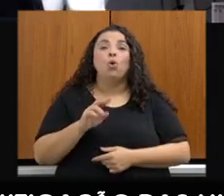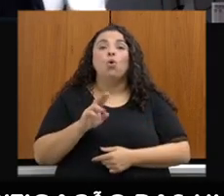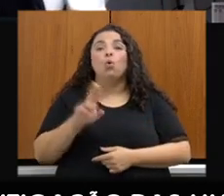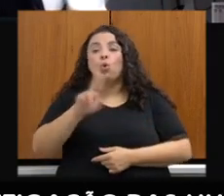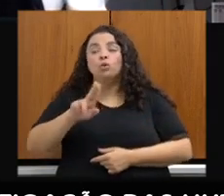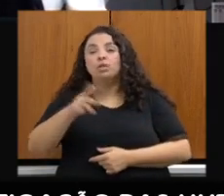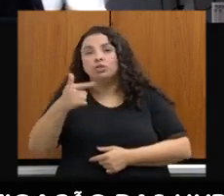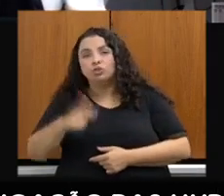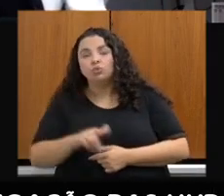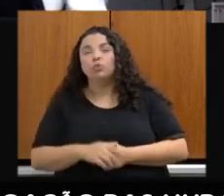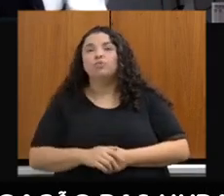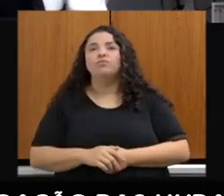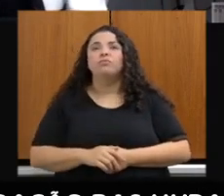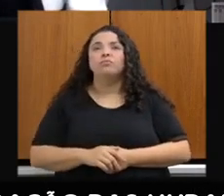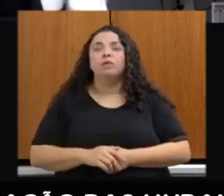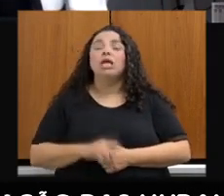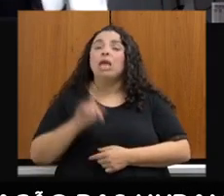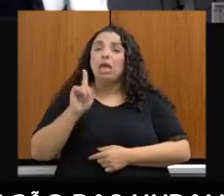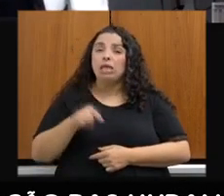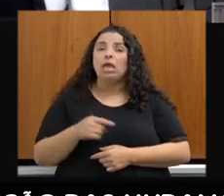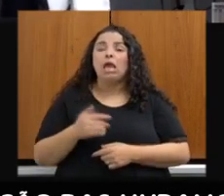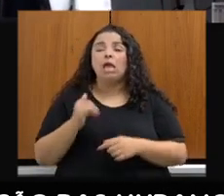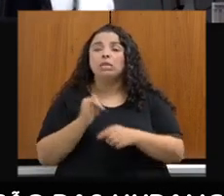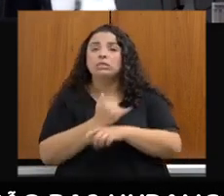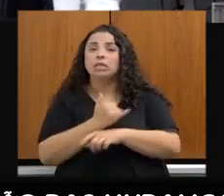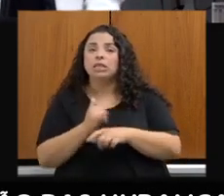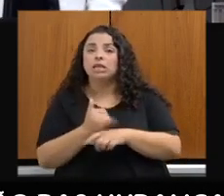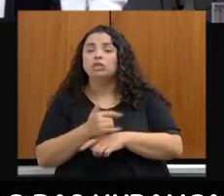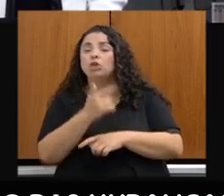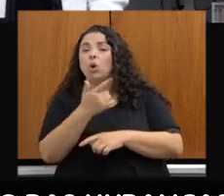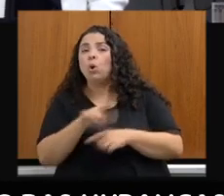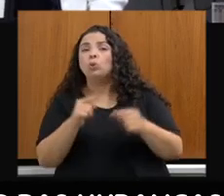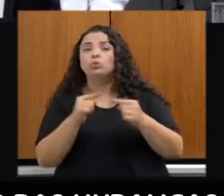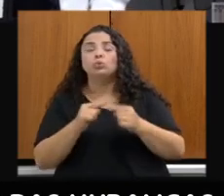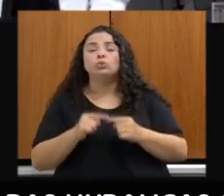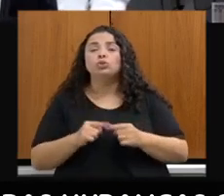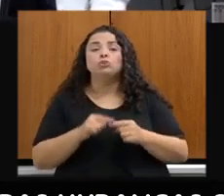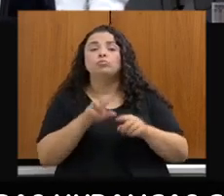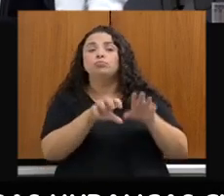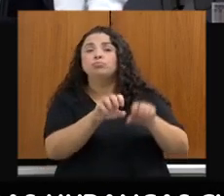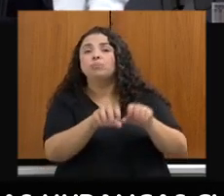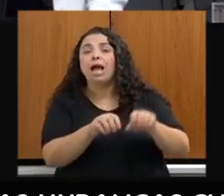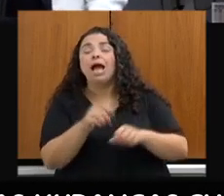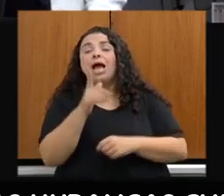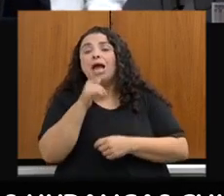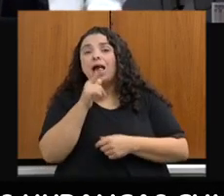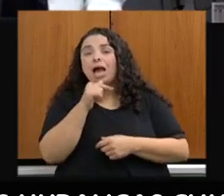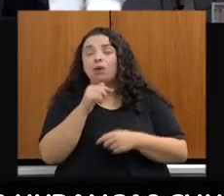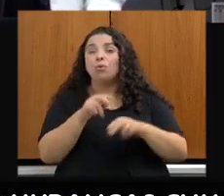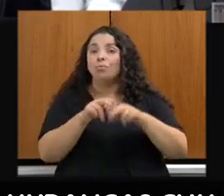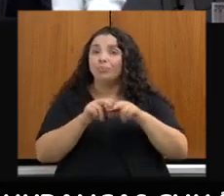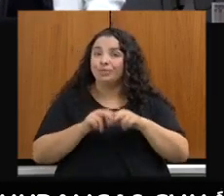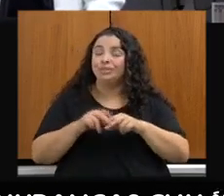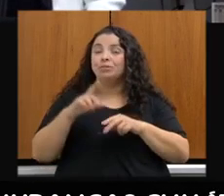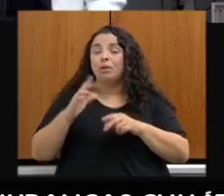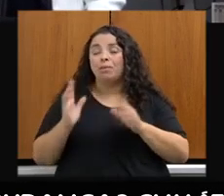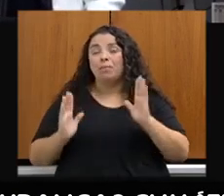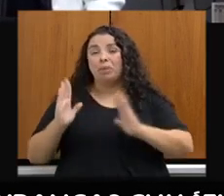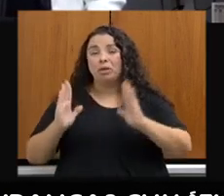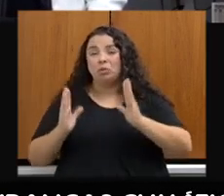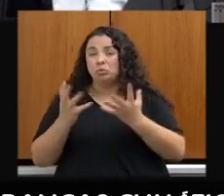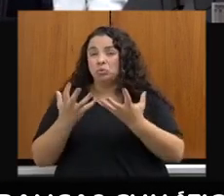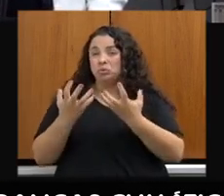busca de fontes alternativas de água, considerando as estiagens severas que estão acontecendo ao longo dos anos.